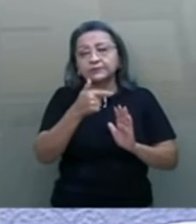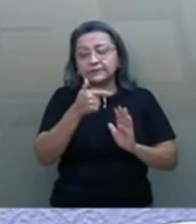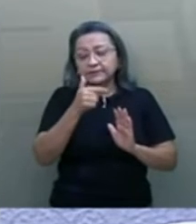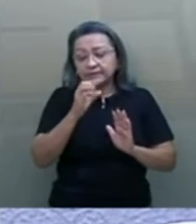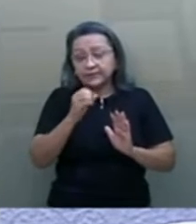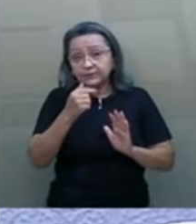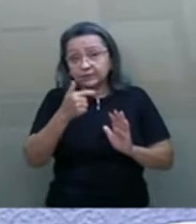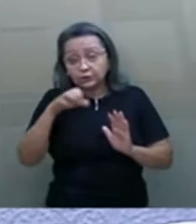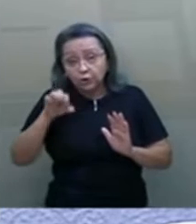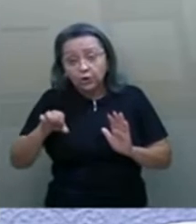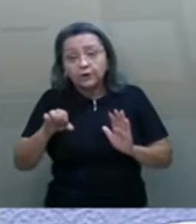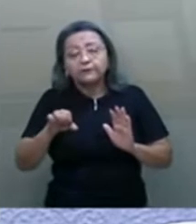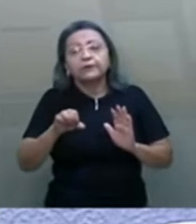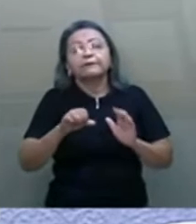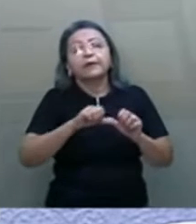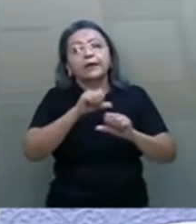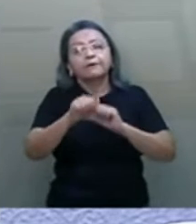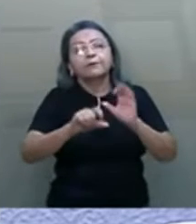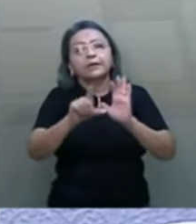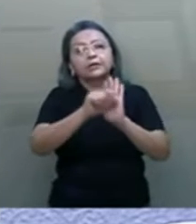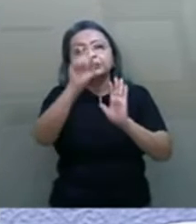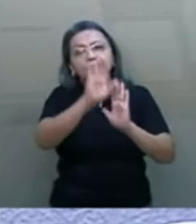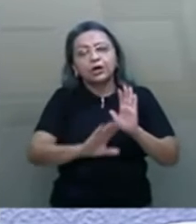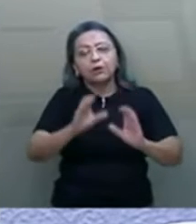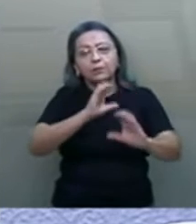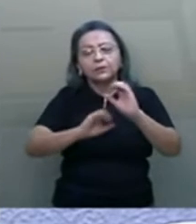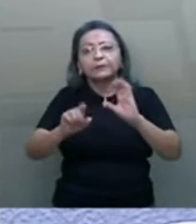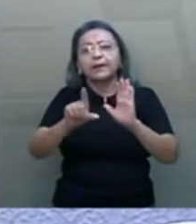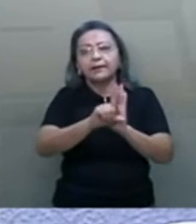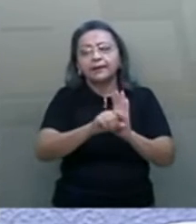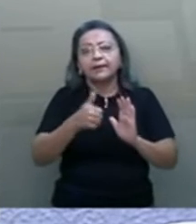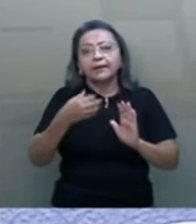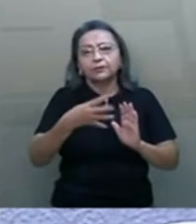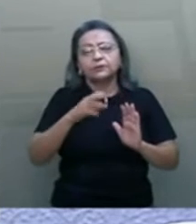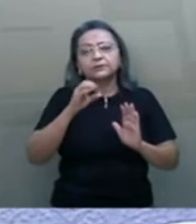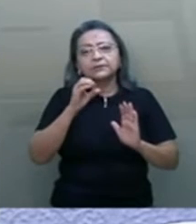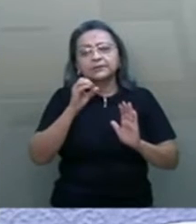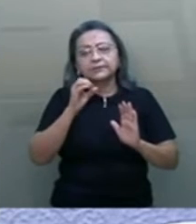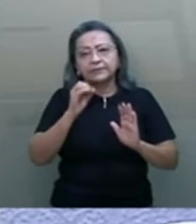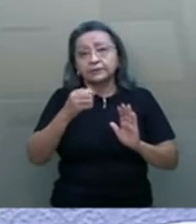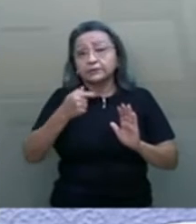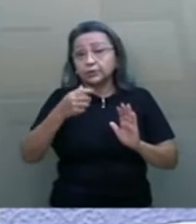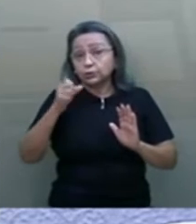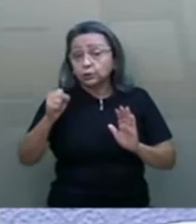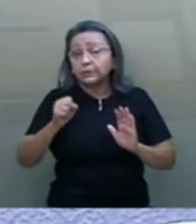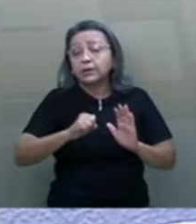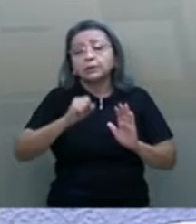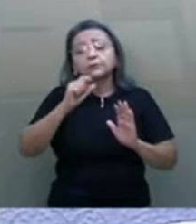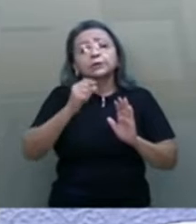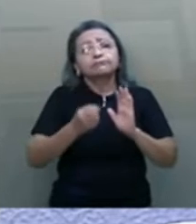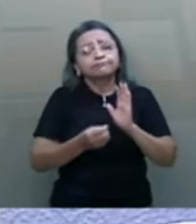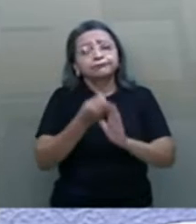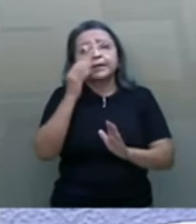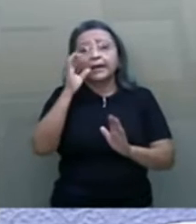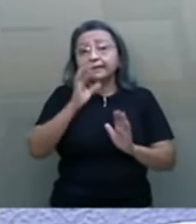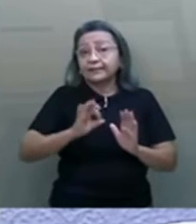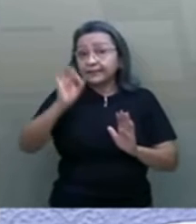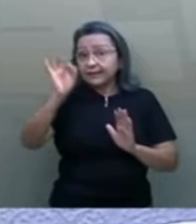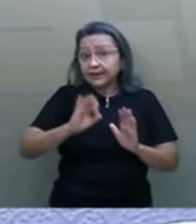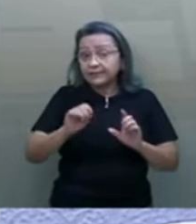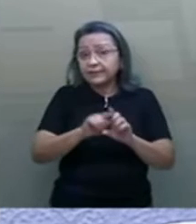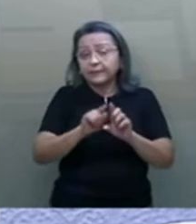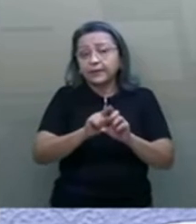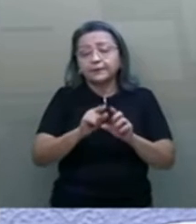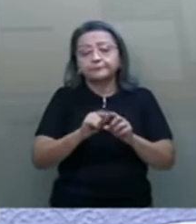reforma da Lei Geral de Telecomunicações, a Lei nº 14.108, que zerou os valores da taxa de Fistel e contribuição de fomento à